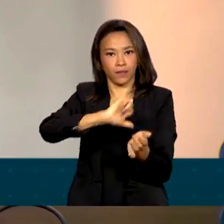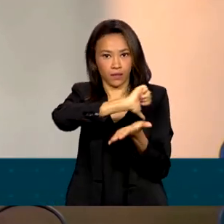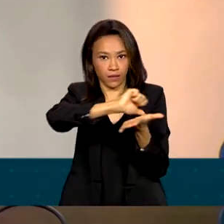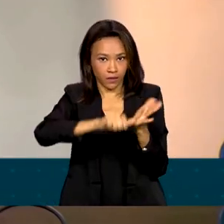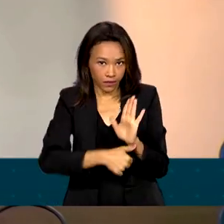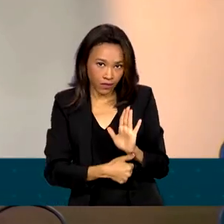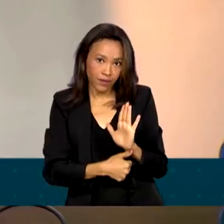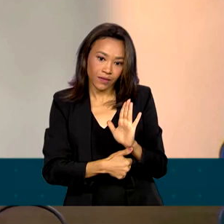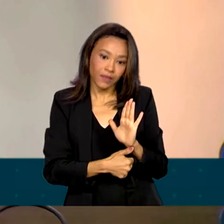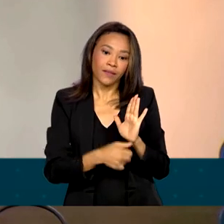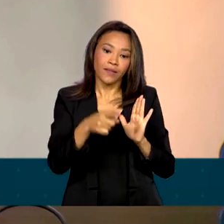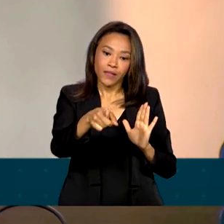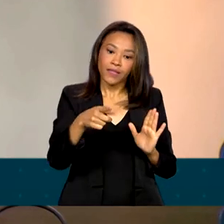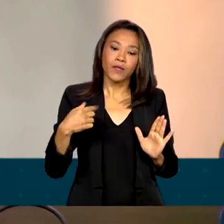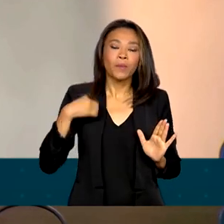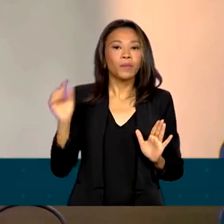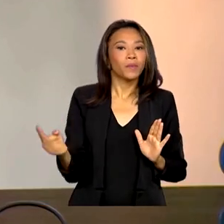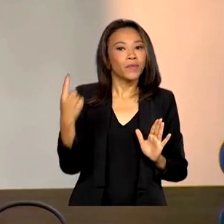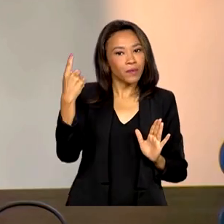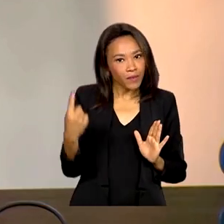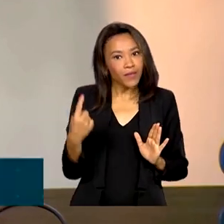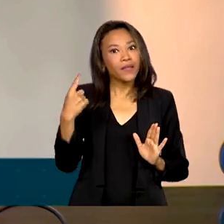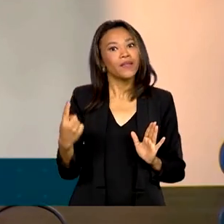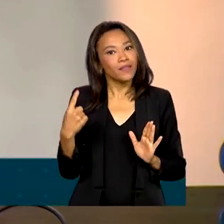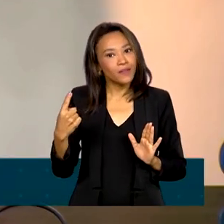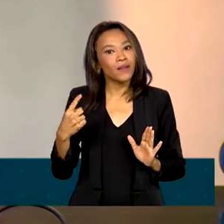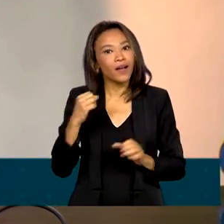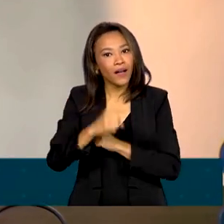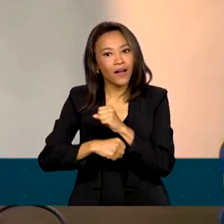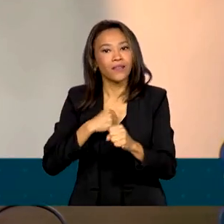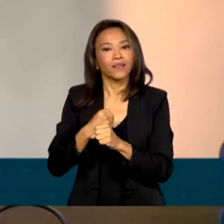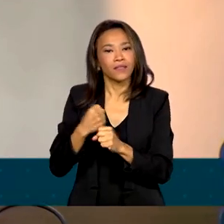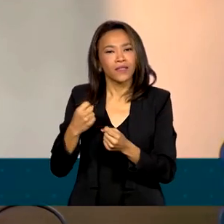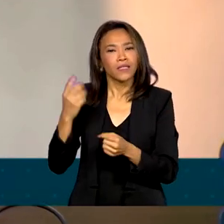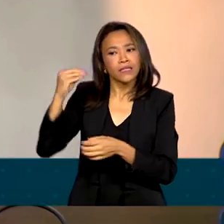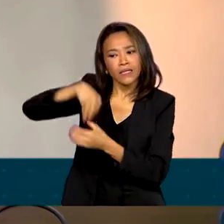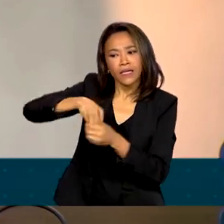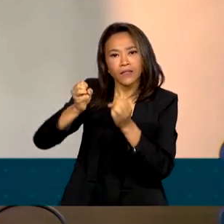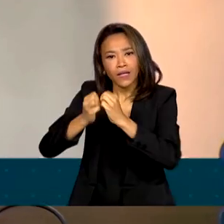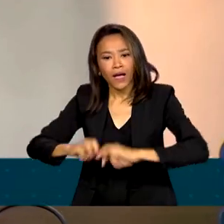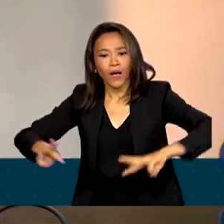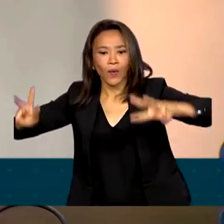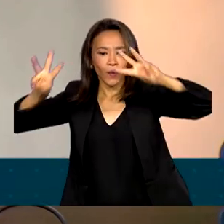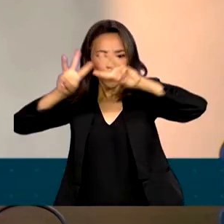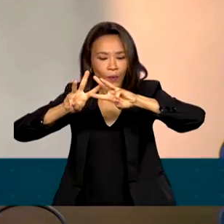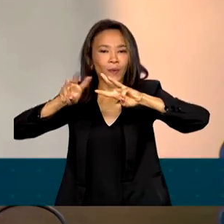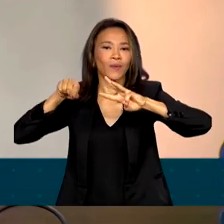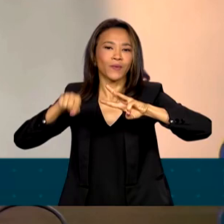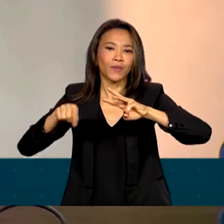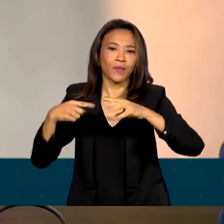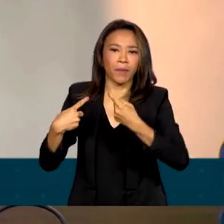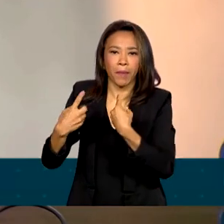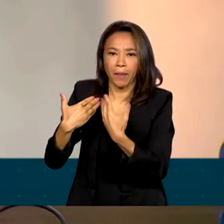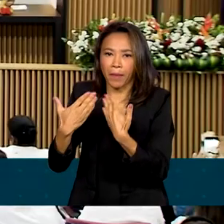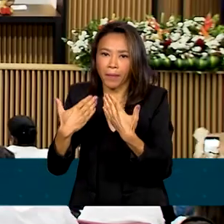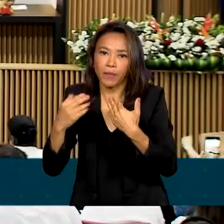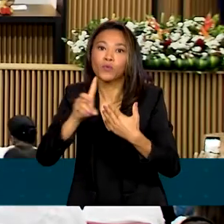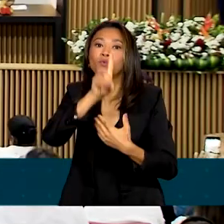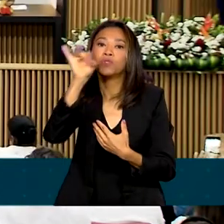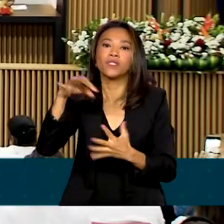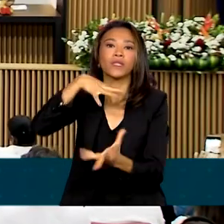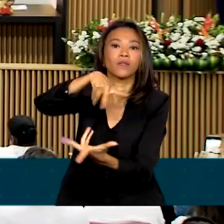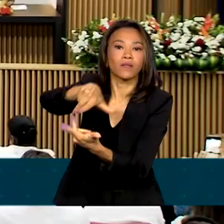que foi o primeiro ano que o Brasil intermediou dentro da ONU sobre o Dia Internacional da Síndrome de Down.